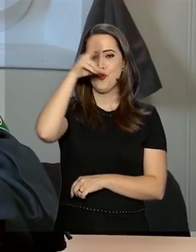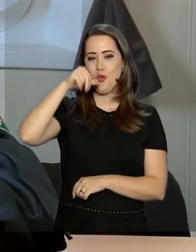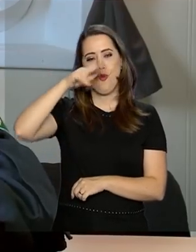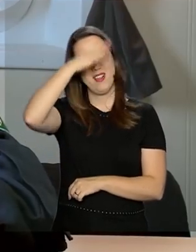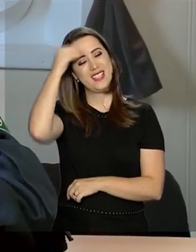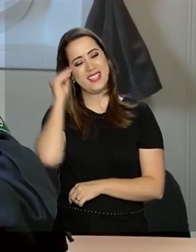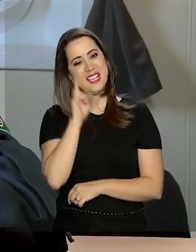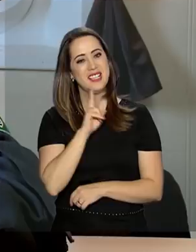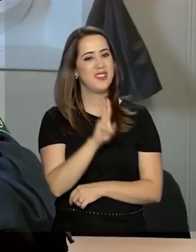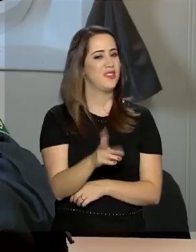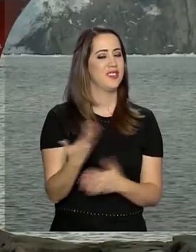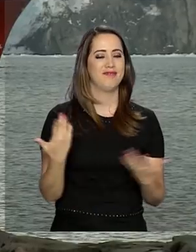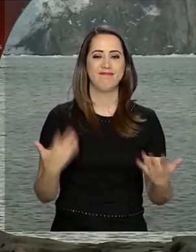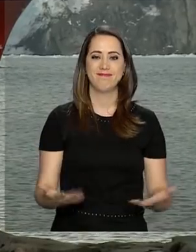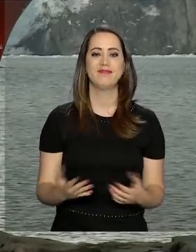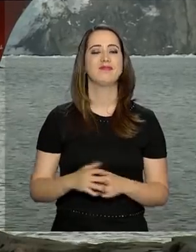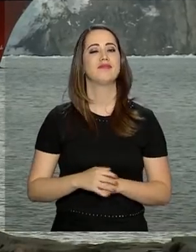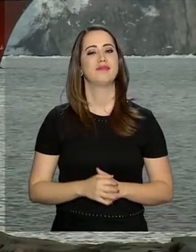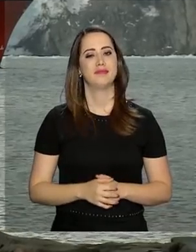o impossível não existe